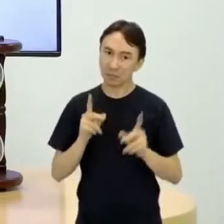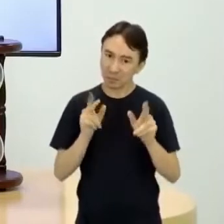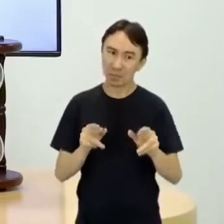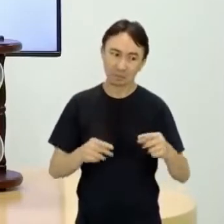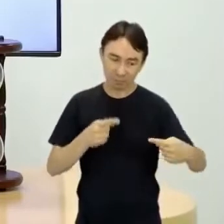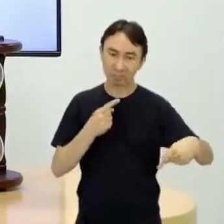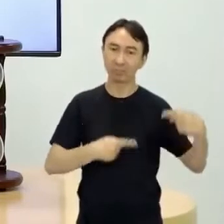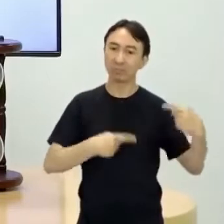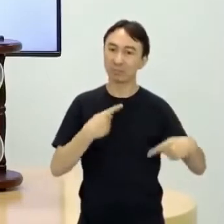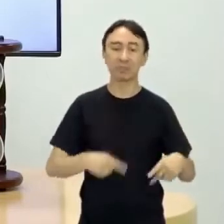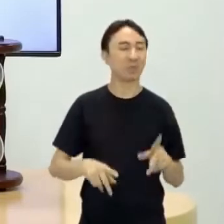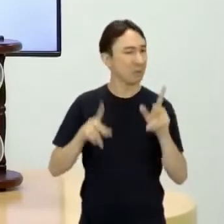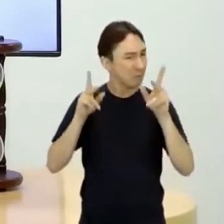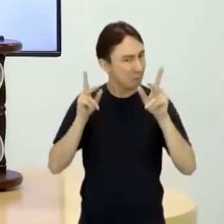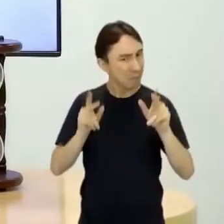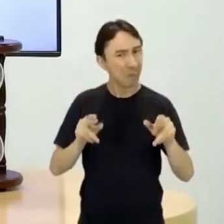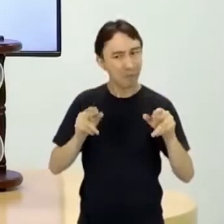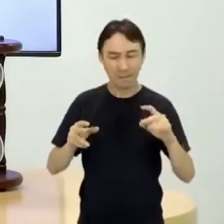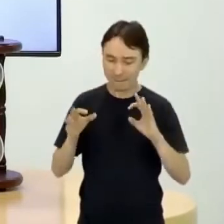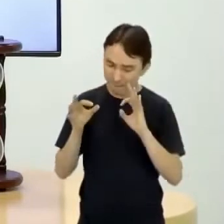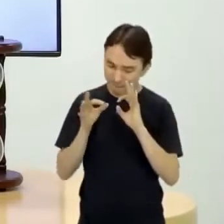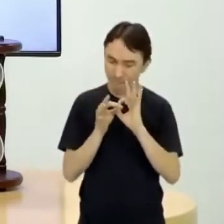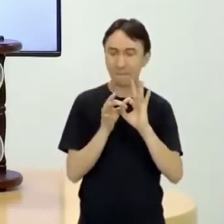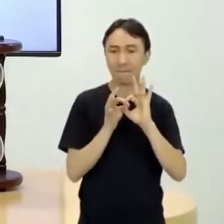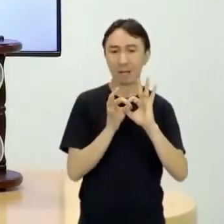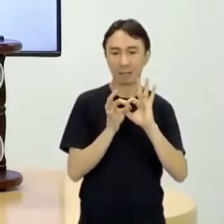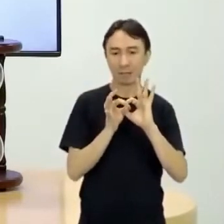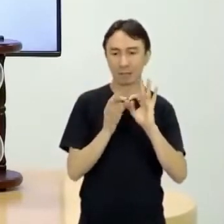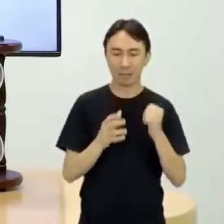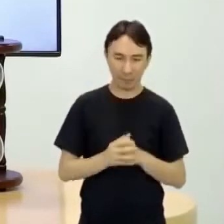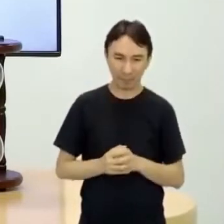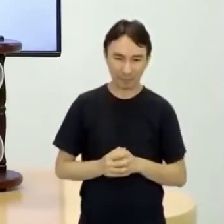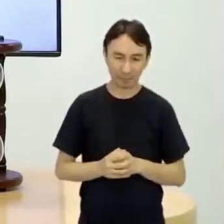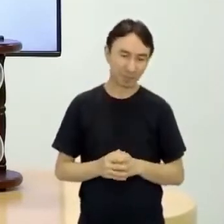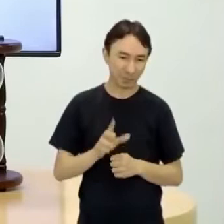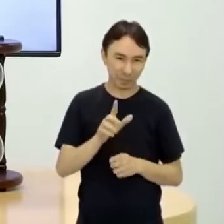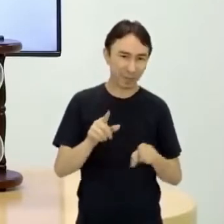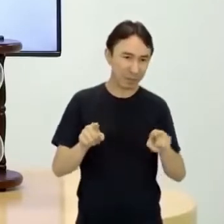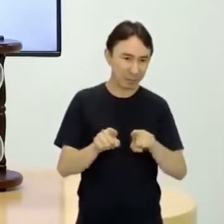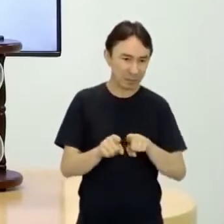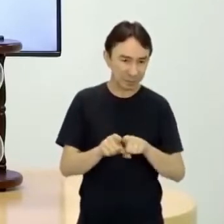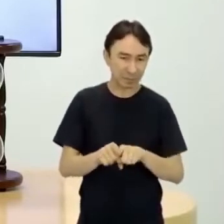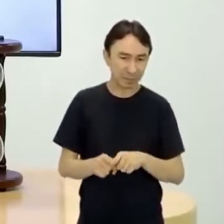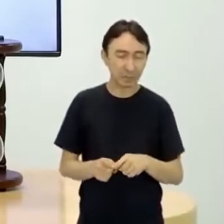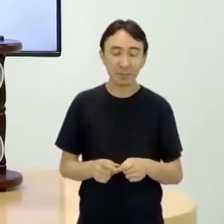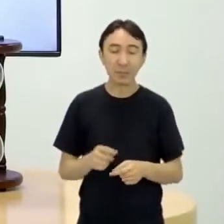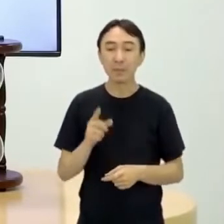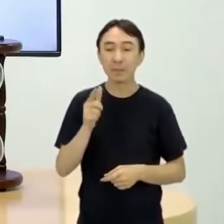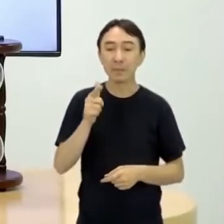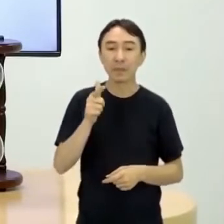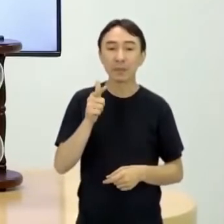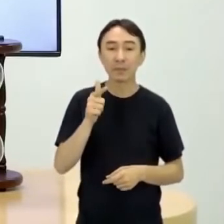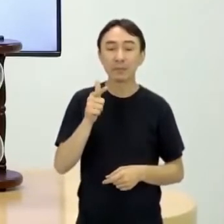Então, eu quero saber... Deixa eu ver aqui, ó. Por enquanto, eu não tenho nenhuma resposta, mas então eu já vou falando para vocês.